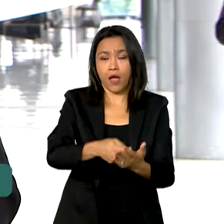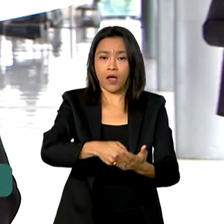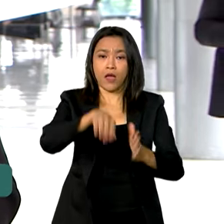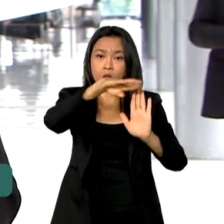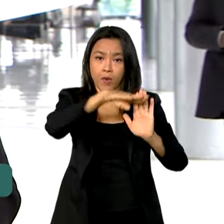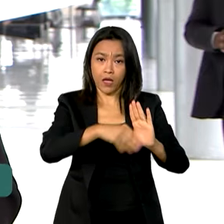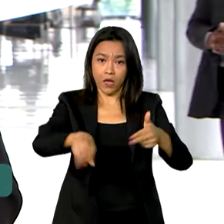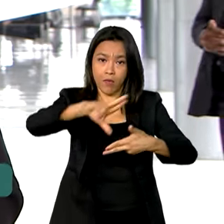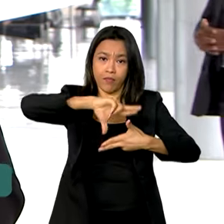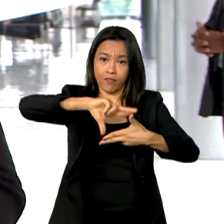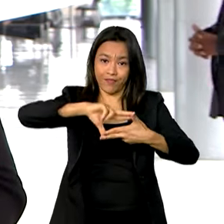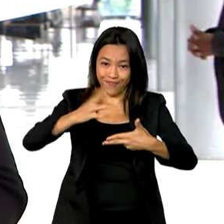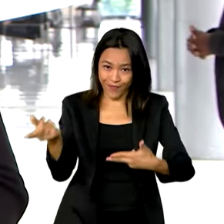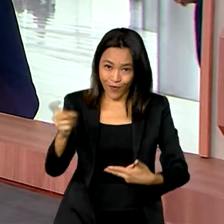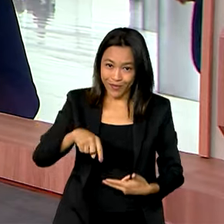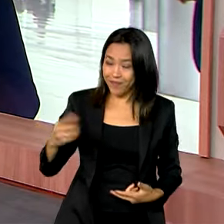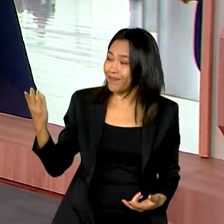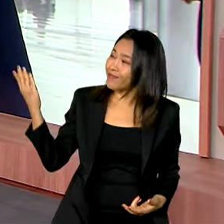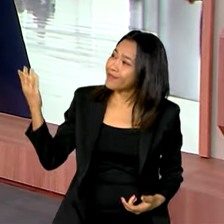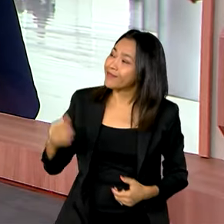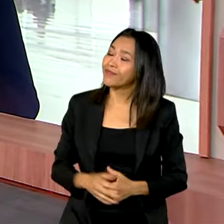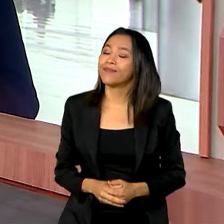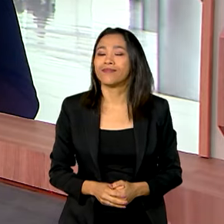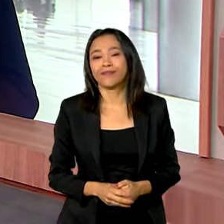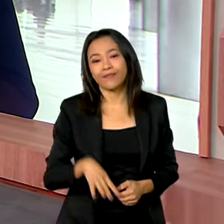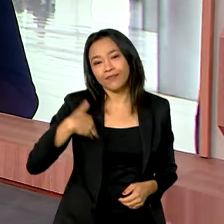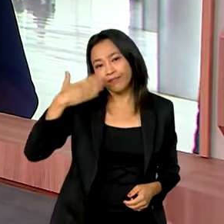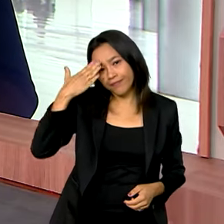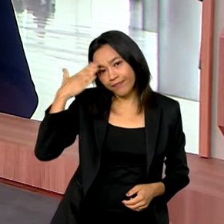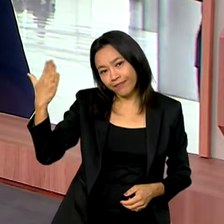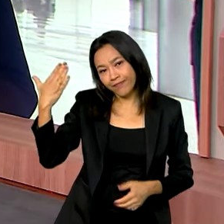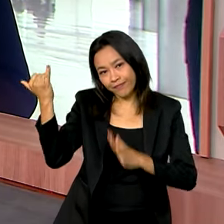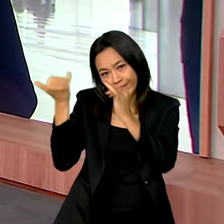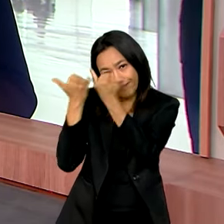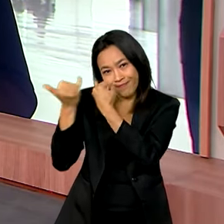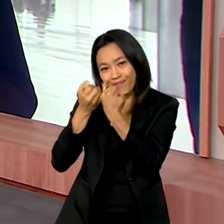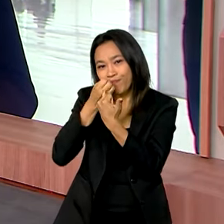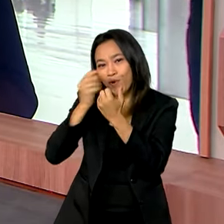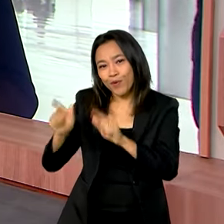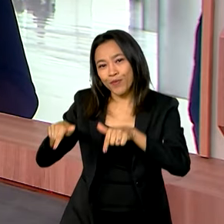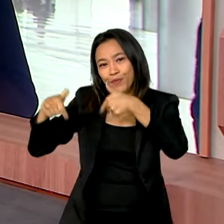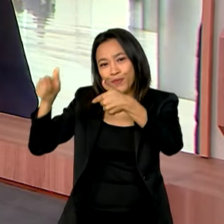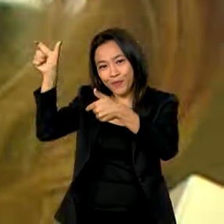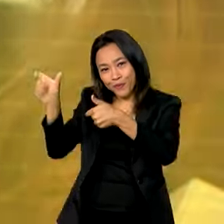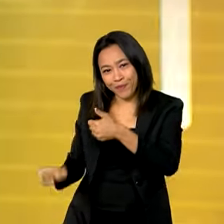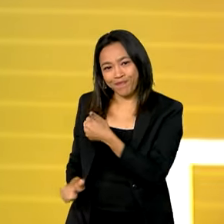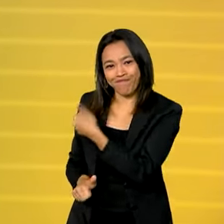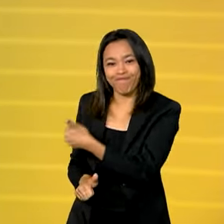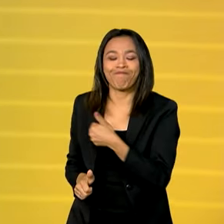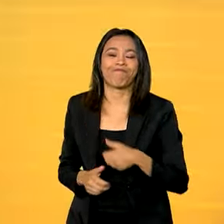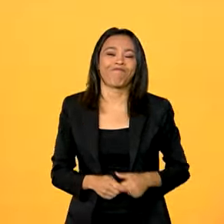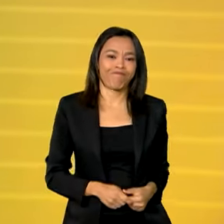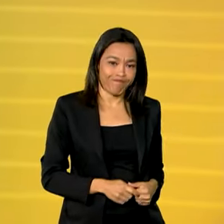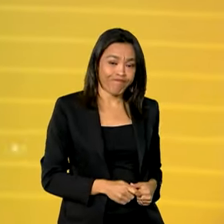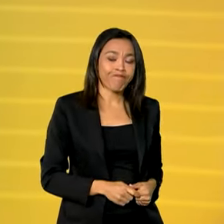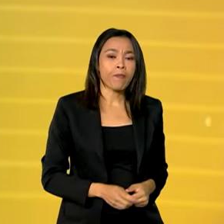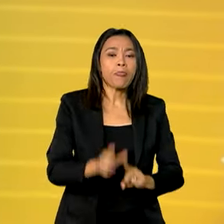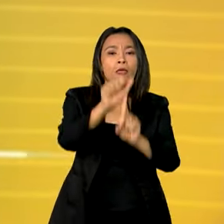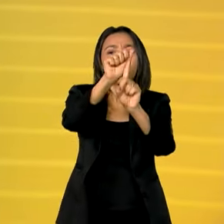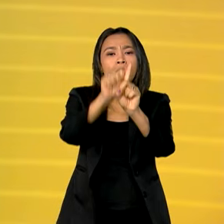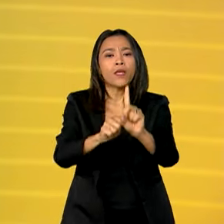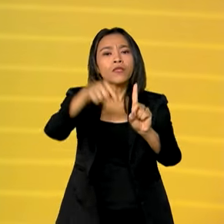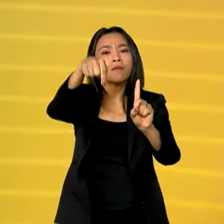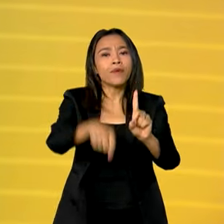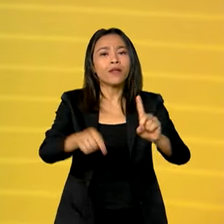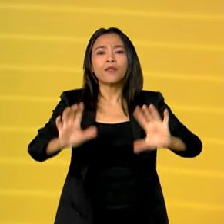pé de meia. Voltamos com você, Vanessa. Ok, Marcinha. Muito obrigada pelas informações. Bom trabalho para você. E no mês em que se